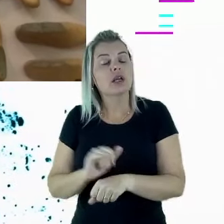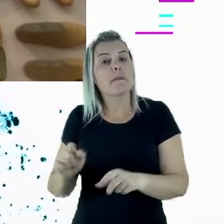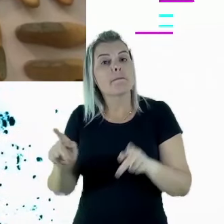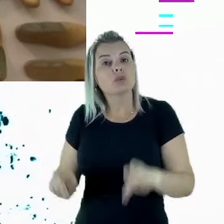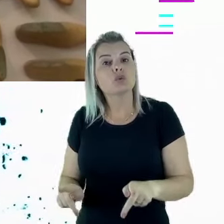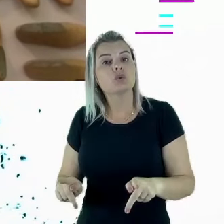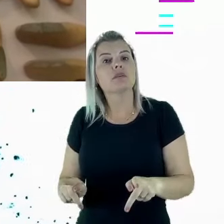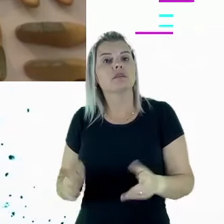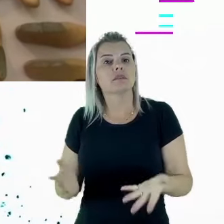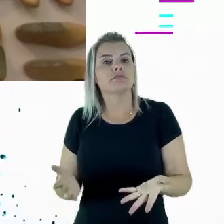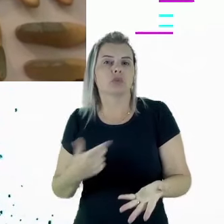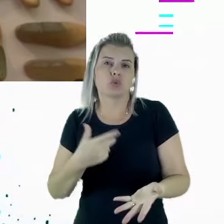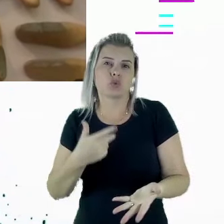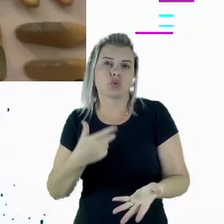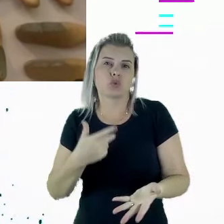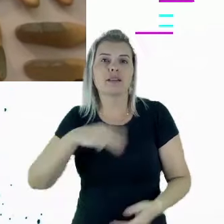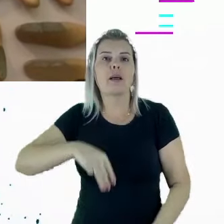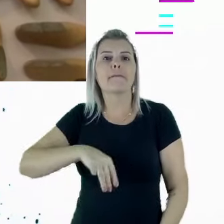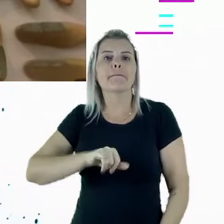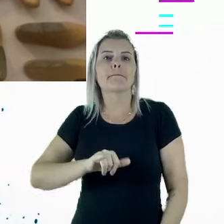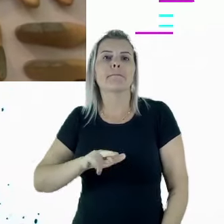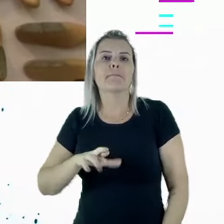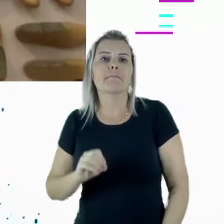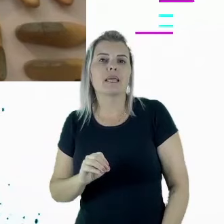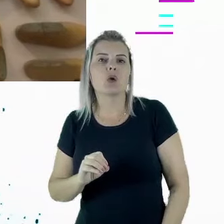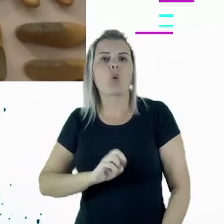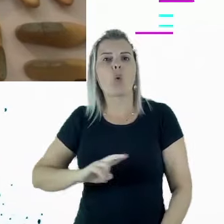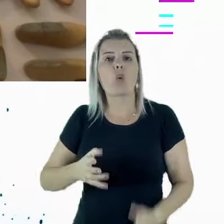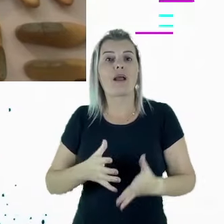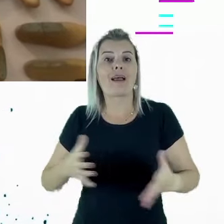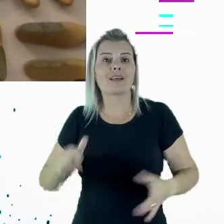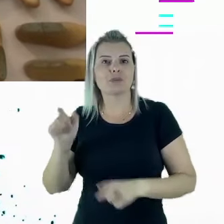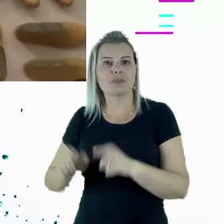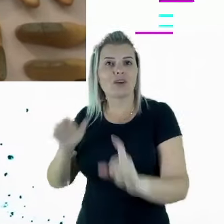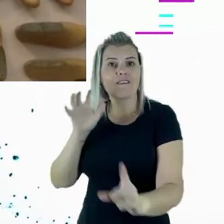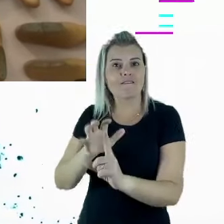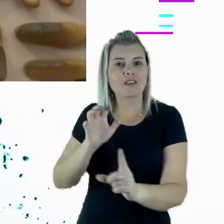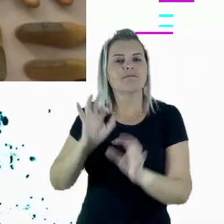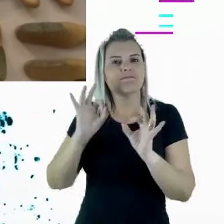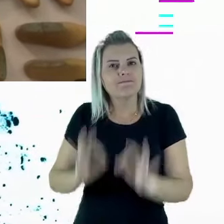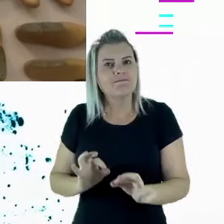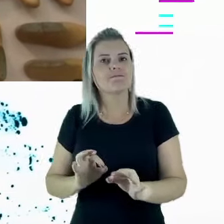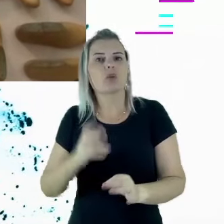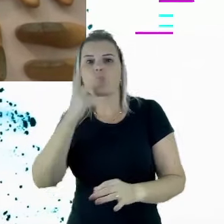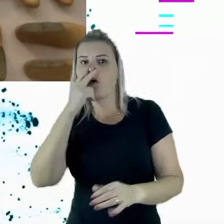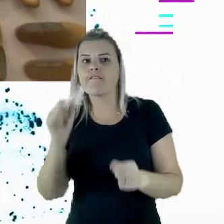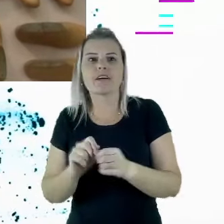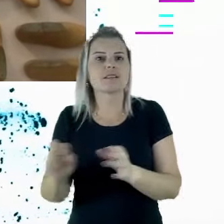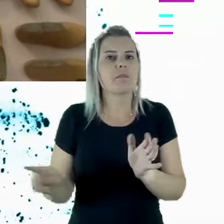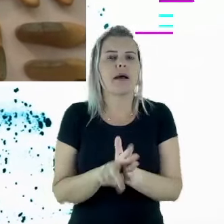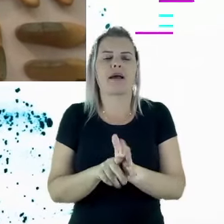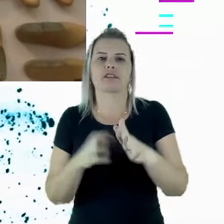torna... Eu estou falando das micro-influenciadoras, das grandes influenciadoras, que as pessoas se tornam parte, realmente, quase que da empresa. Elas conhecem da